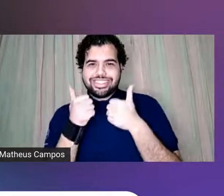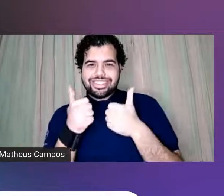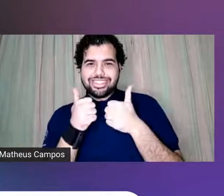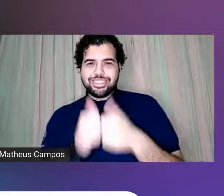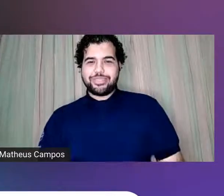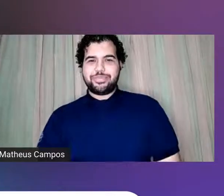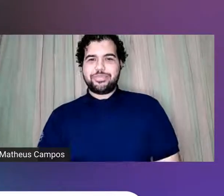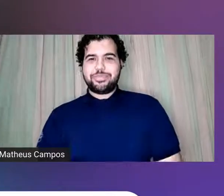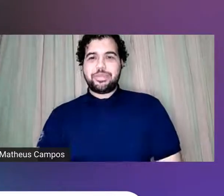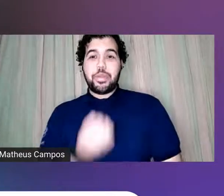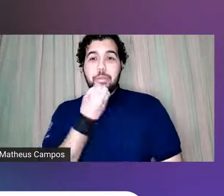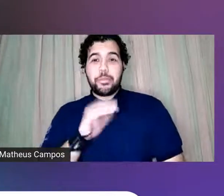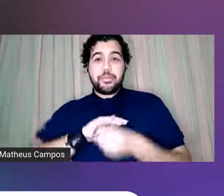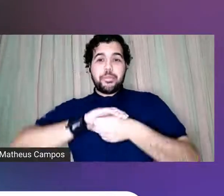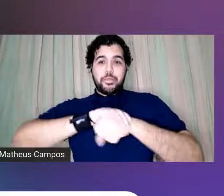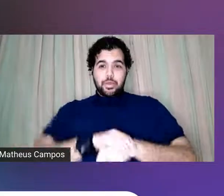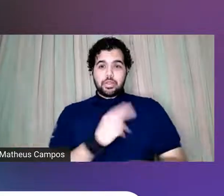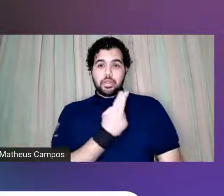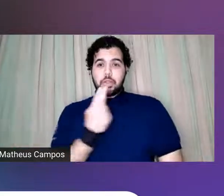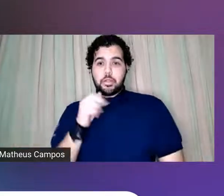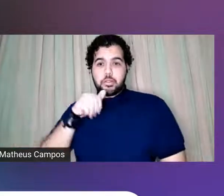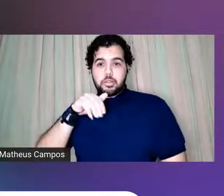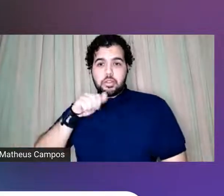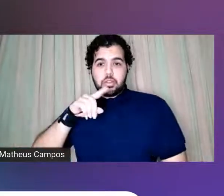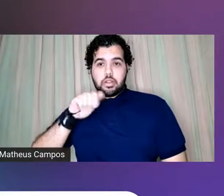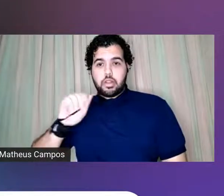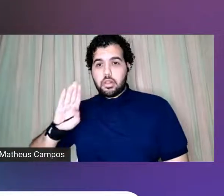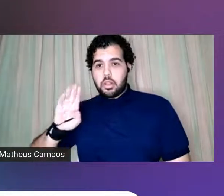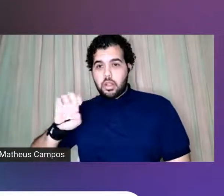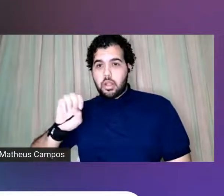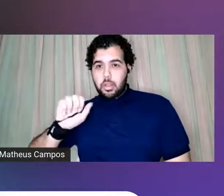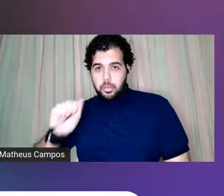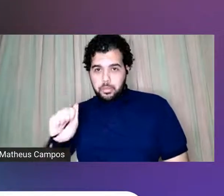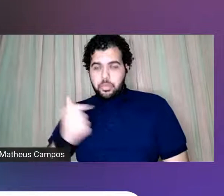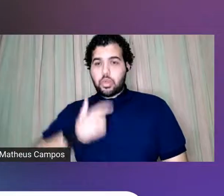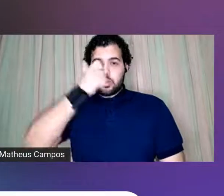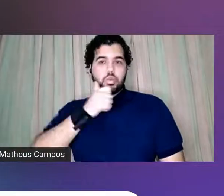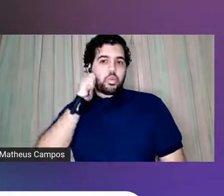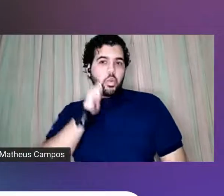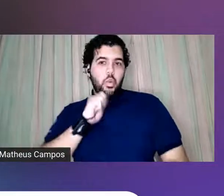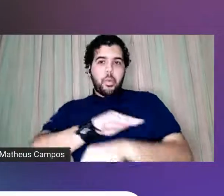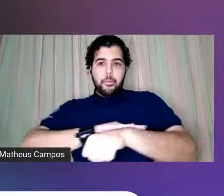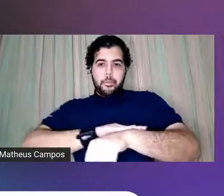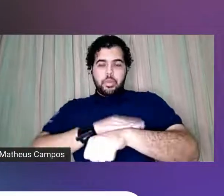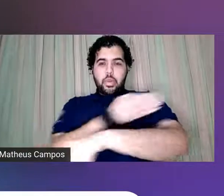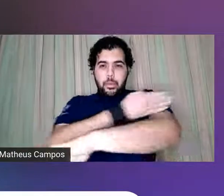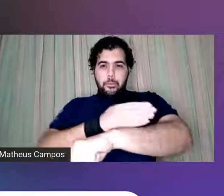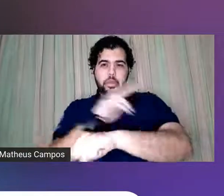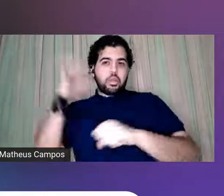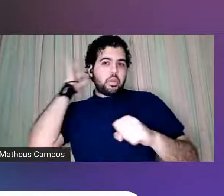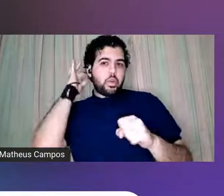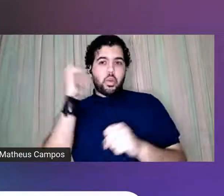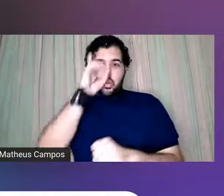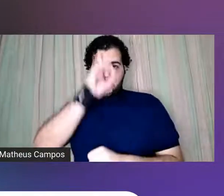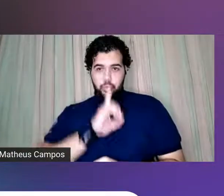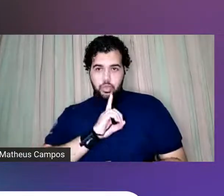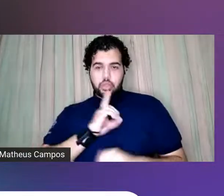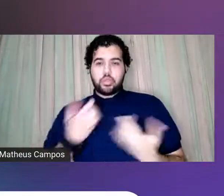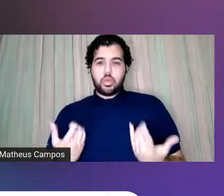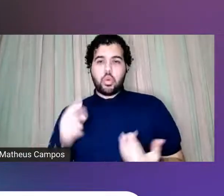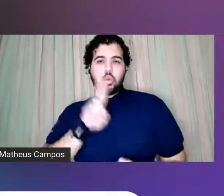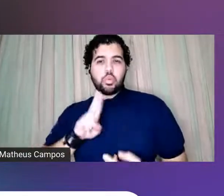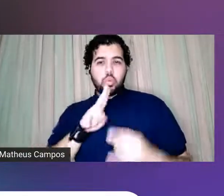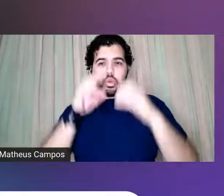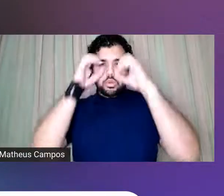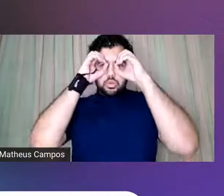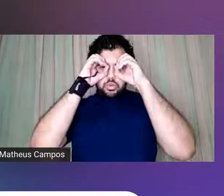Boa noite, eu sou a Amanda, Amanda Bessa. Sou uma mulher branca, dos cabelos loiros. Eu uso óculos,